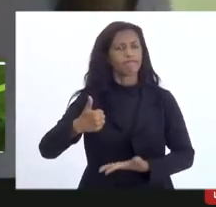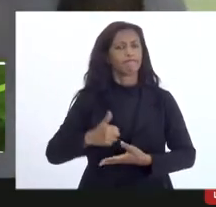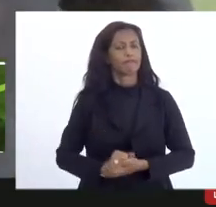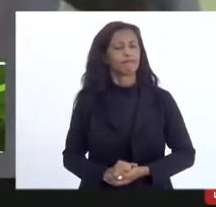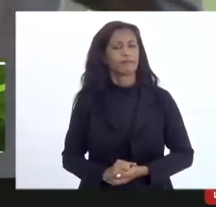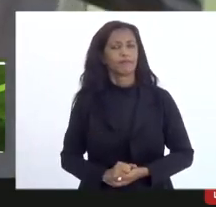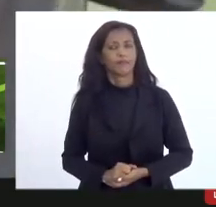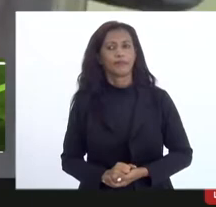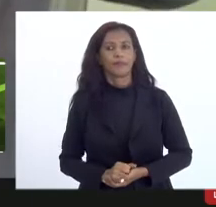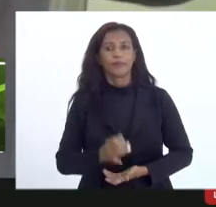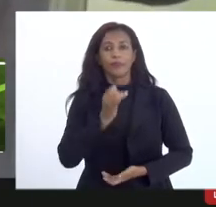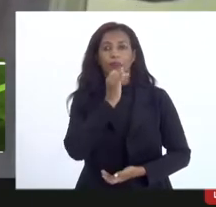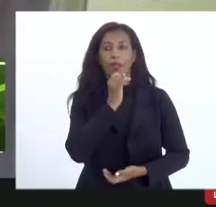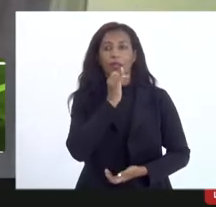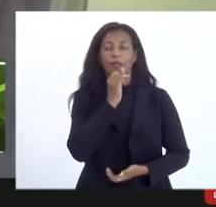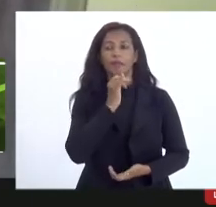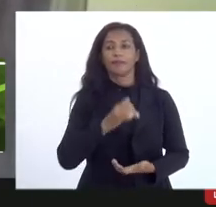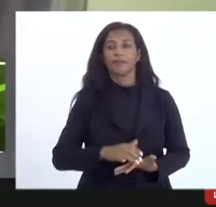por exemplo